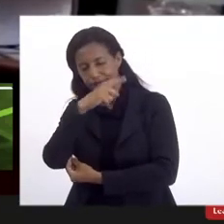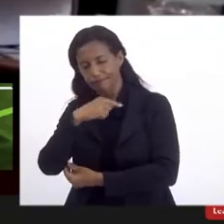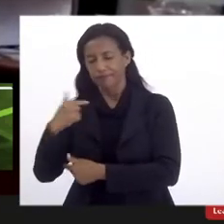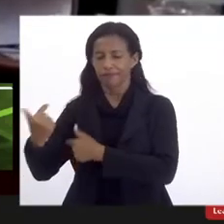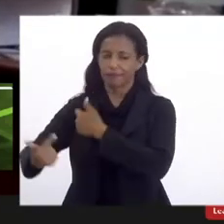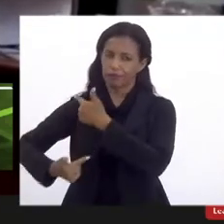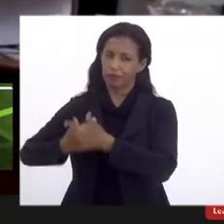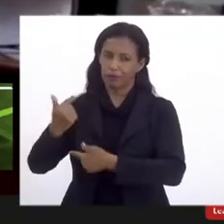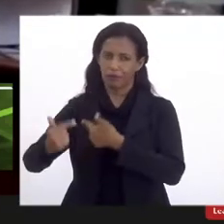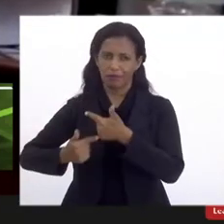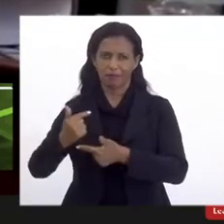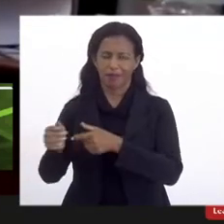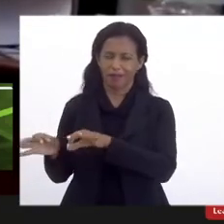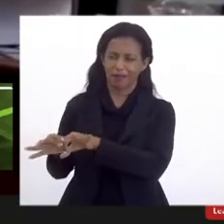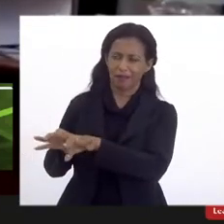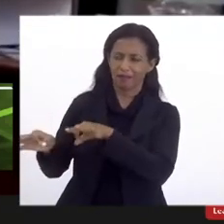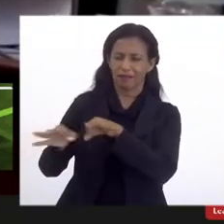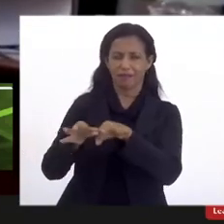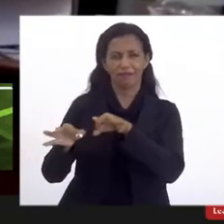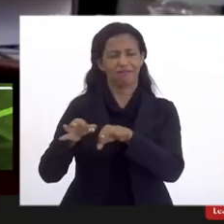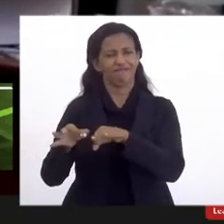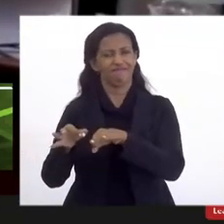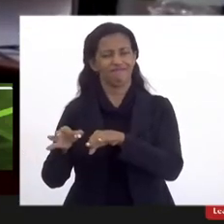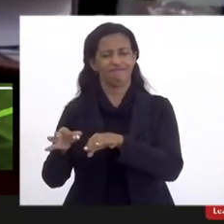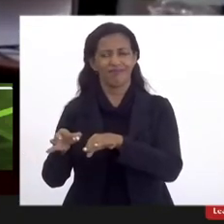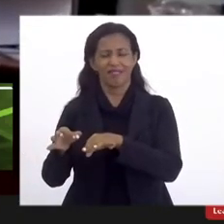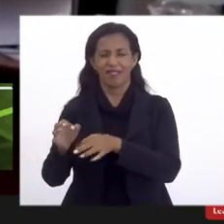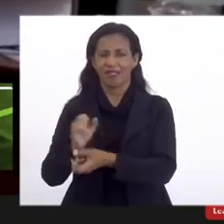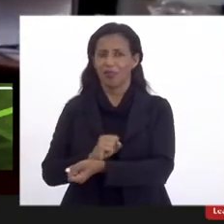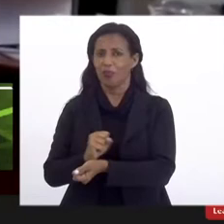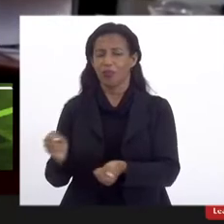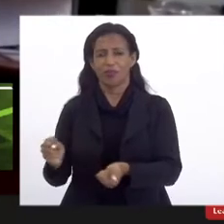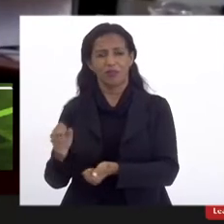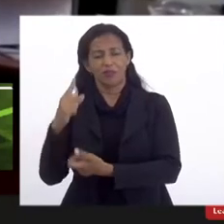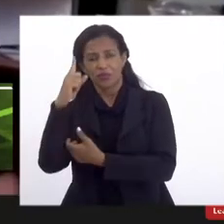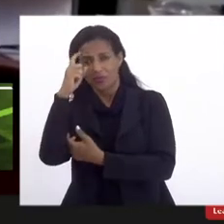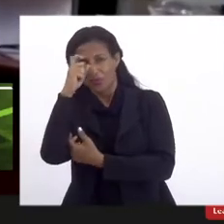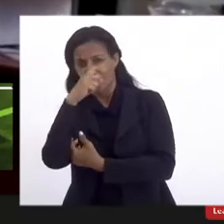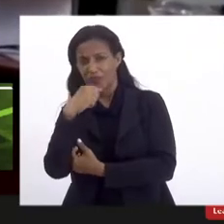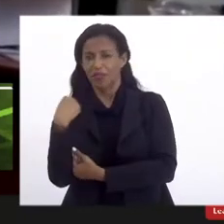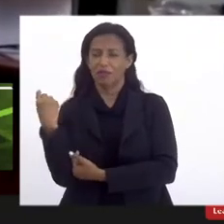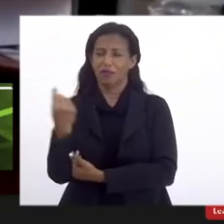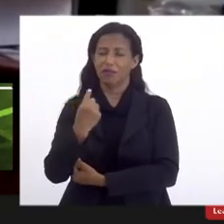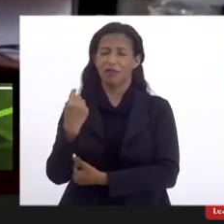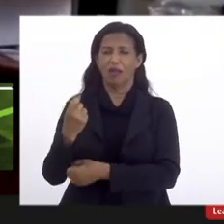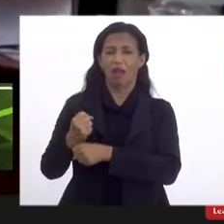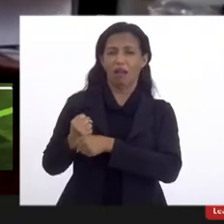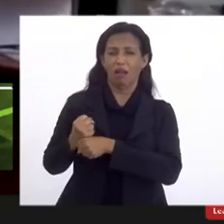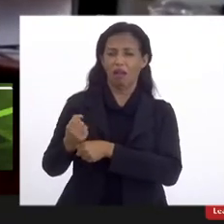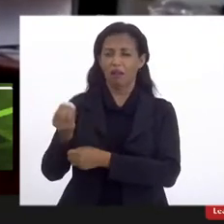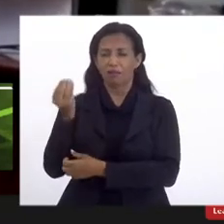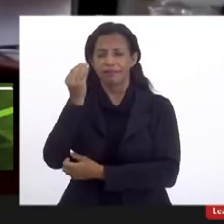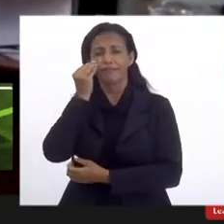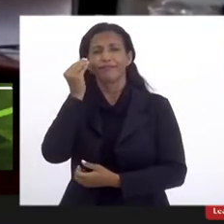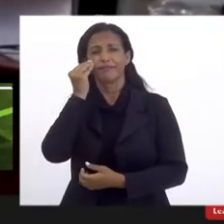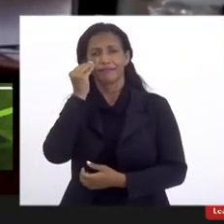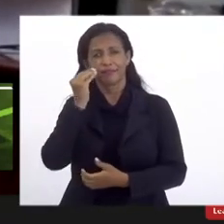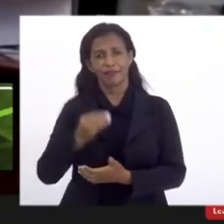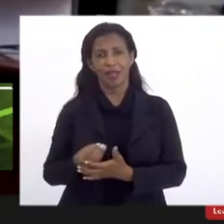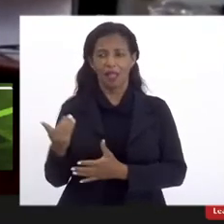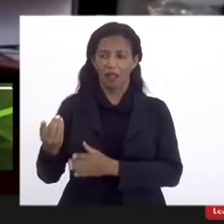trabalho, condições extremamente precárias, que nós acompanhamos nos últimos anos, ela